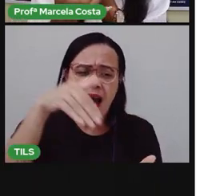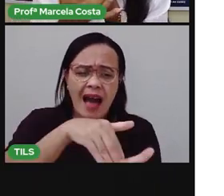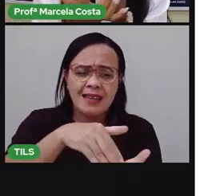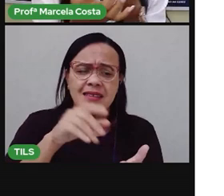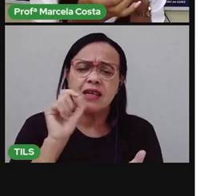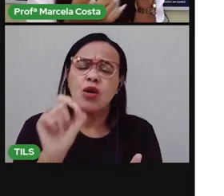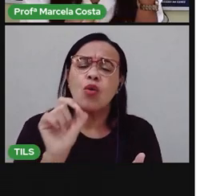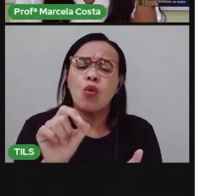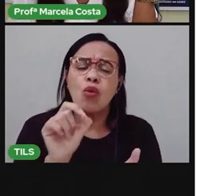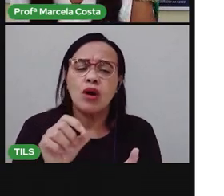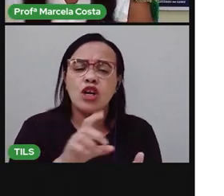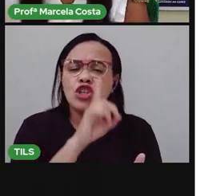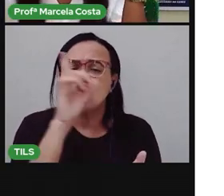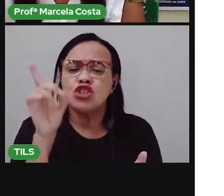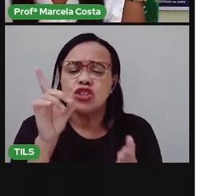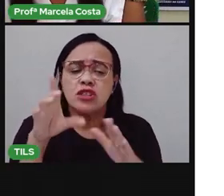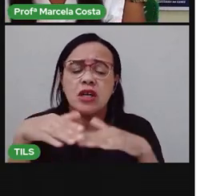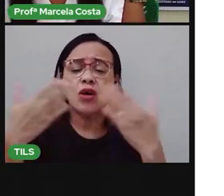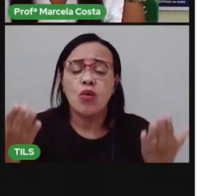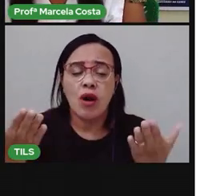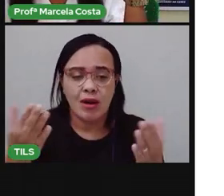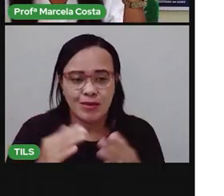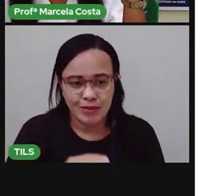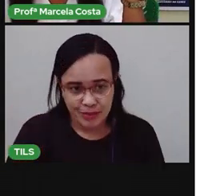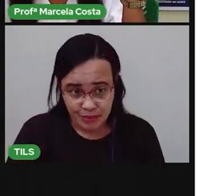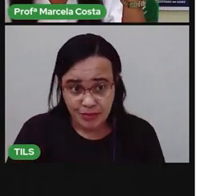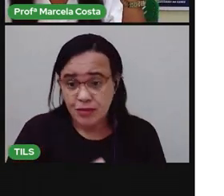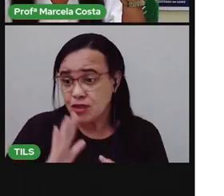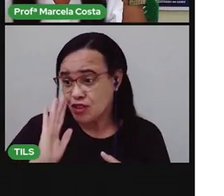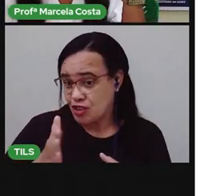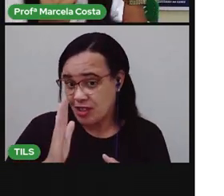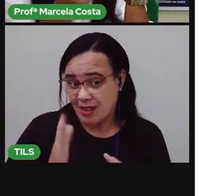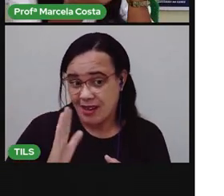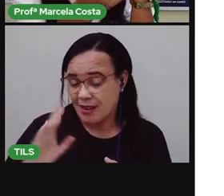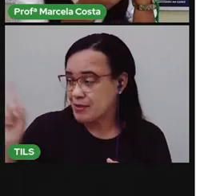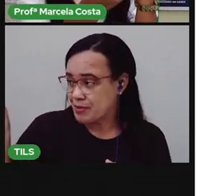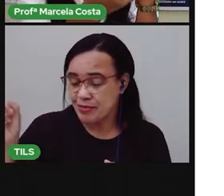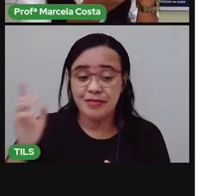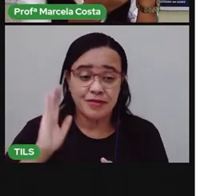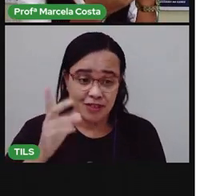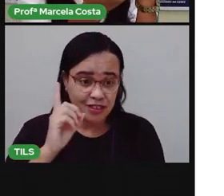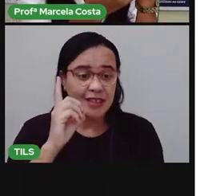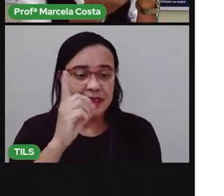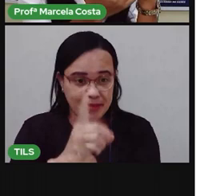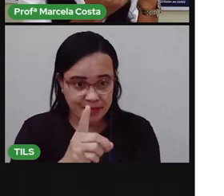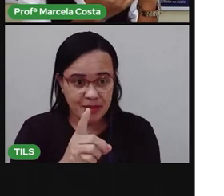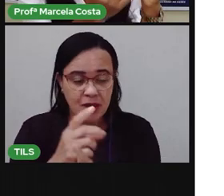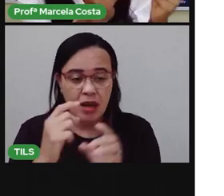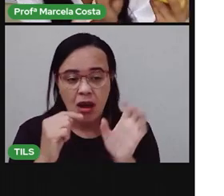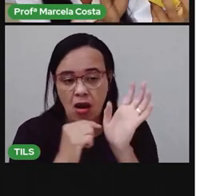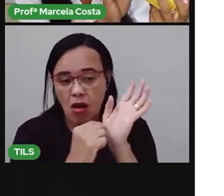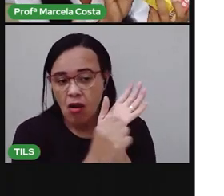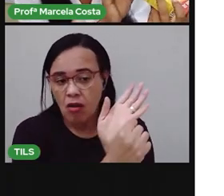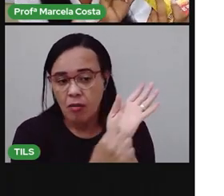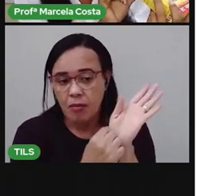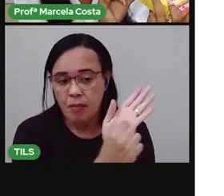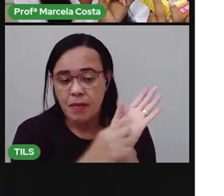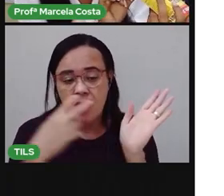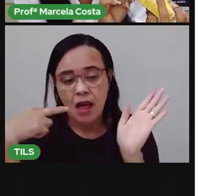nessa parte de baixo, a data de validade. Tá vendo? Aqui a gente consegue ler, ó,